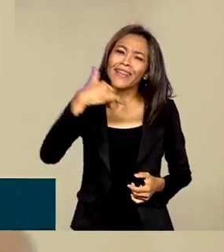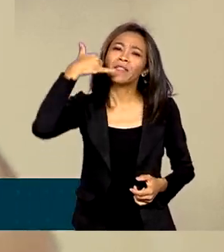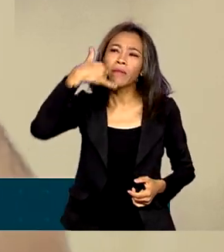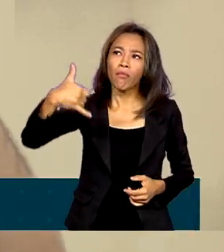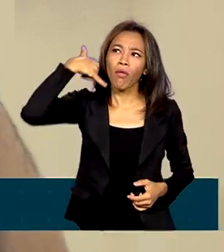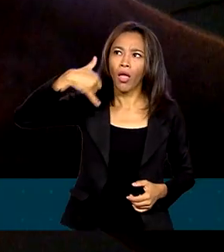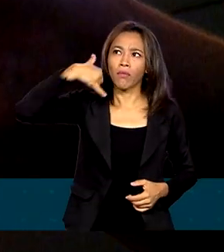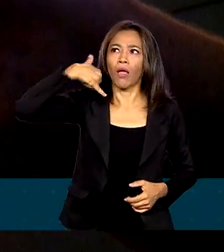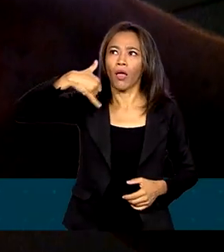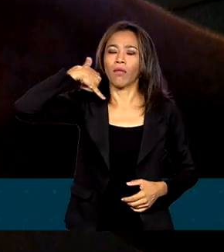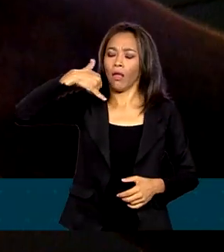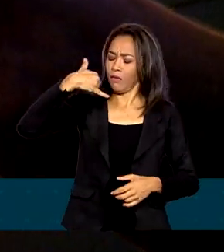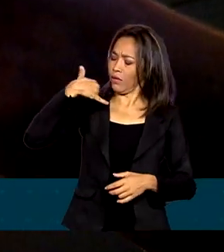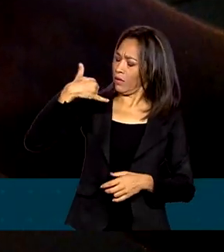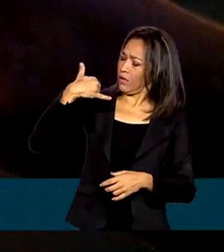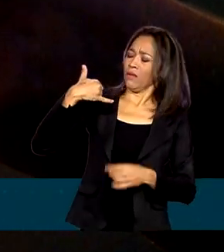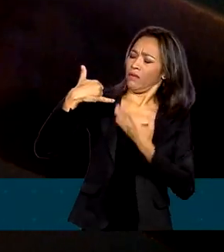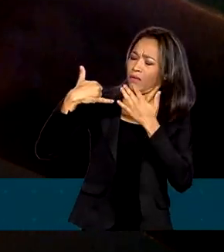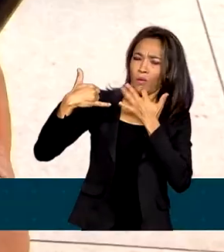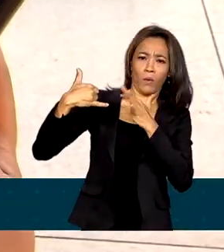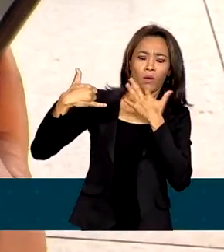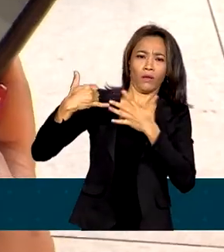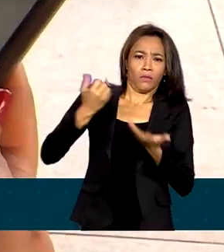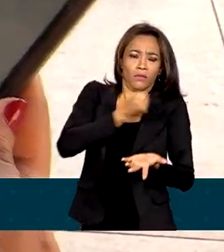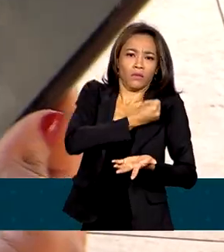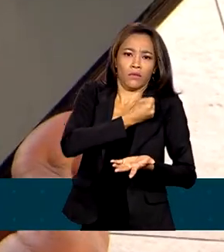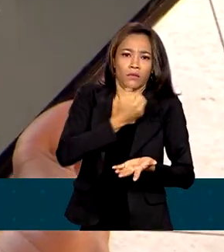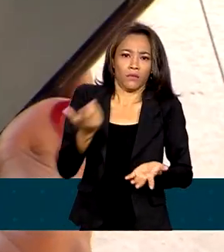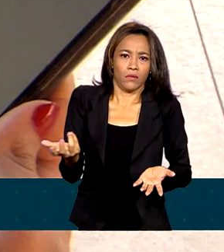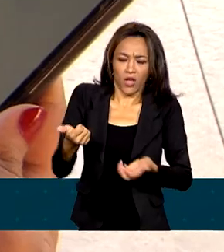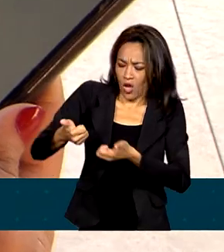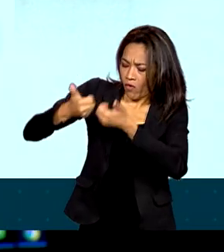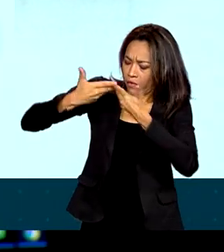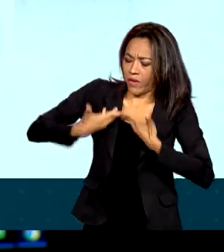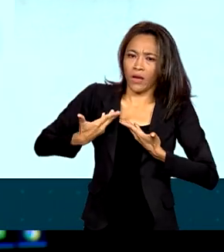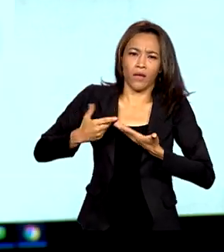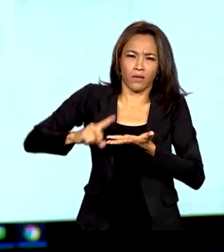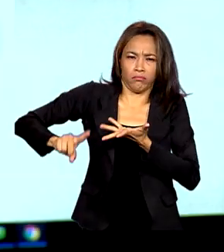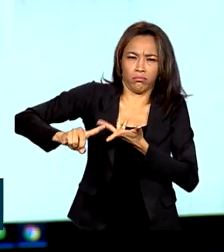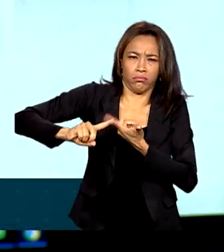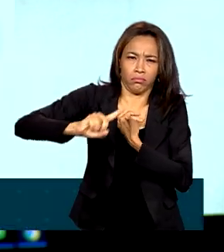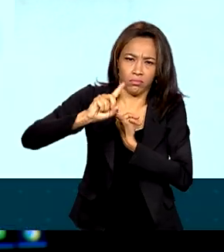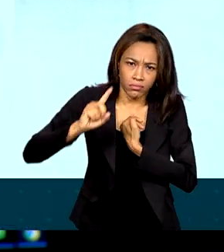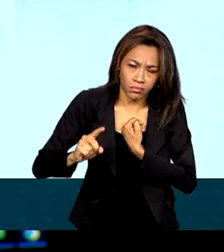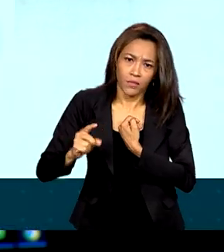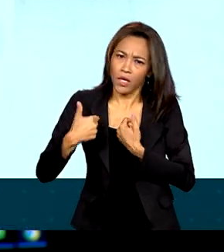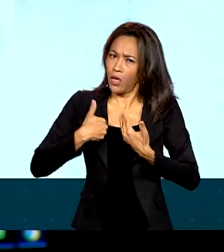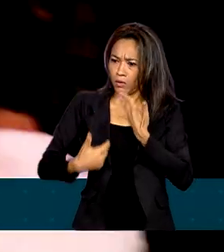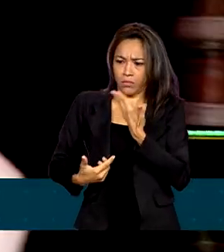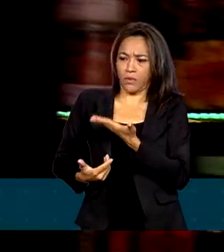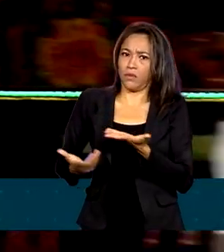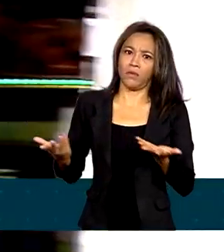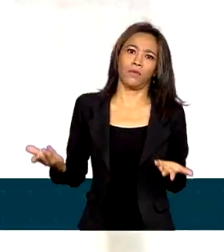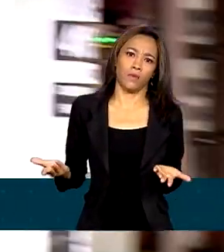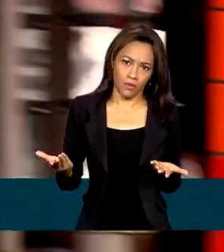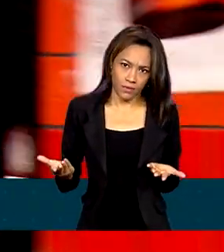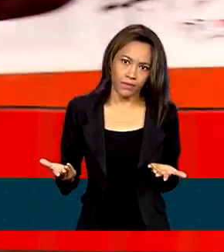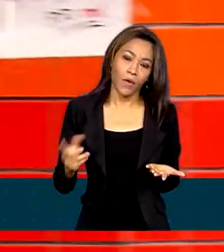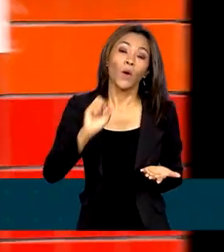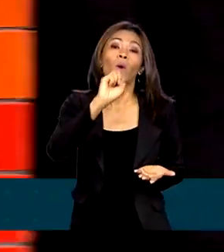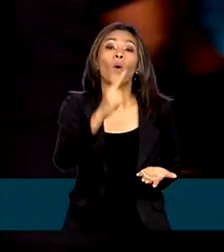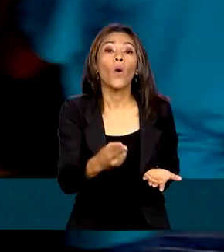que frequentemente vêm de números desconhecidos e oferecem produtos e serviços não solicitados ou